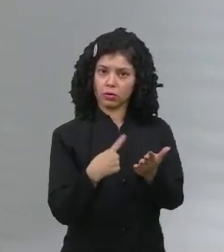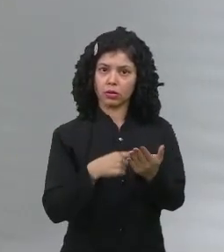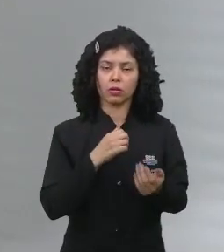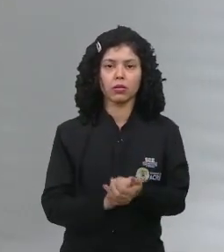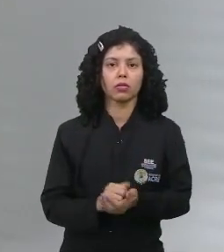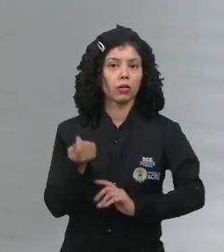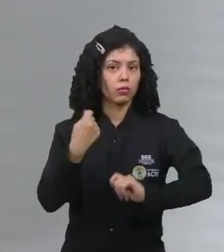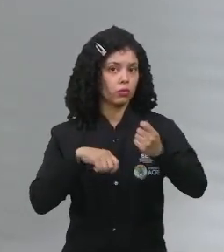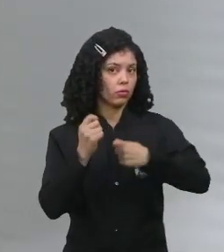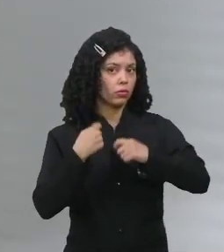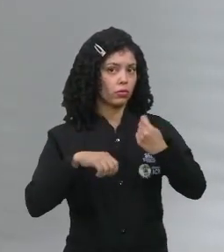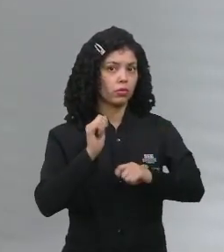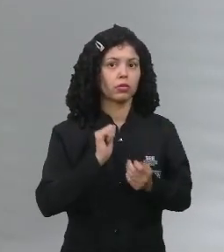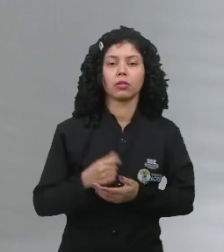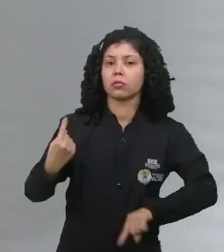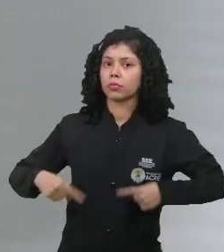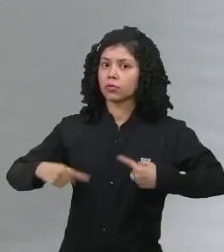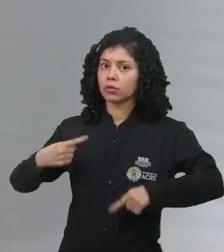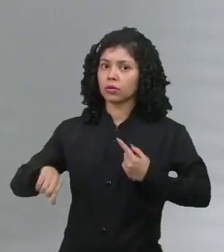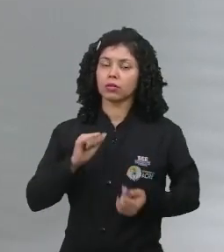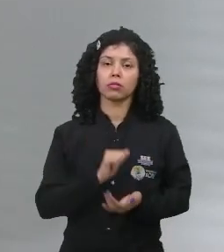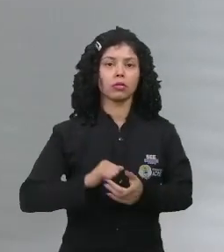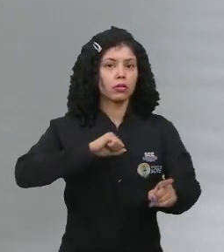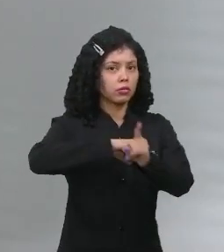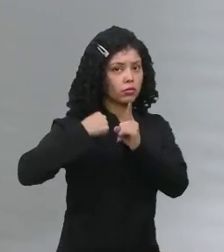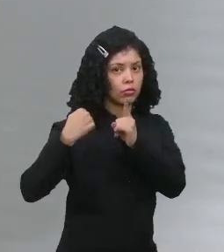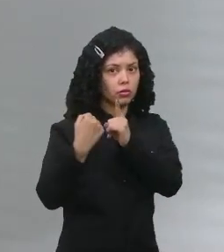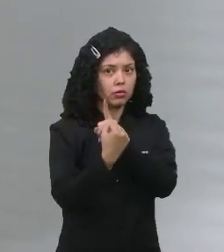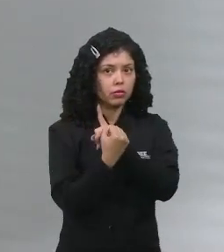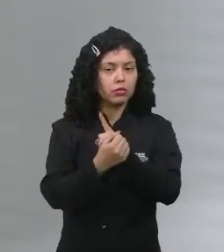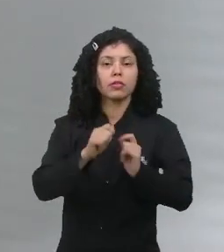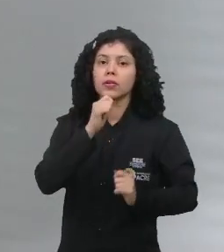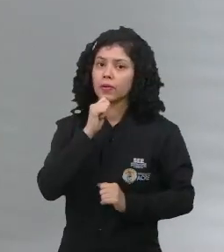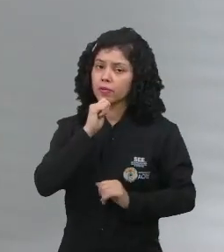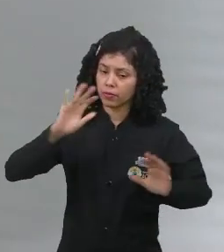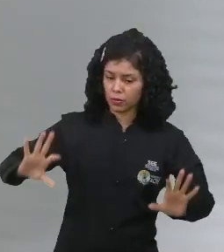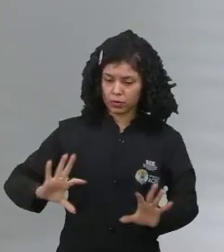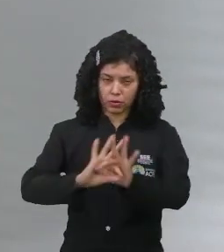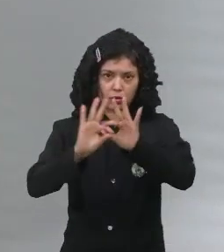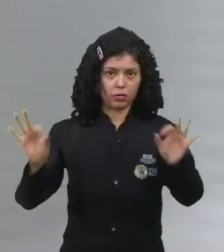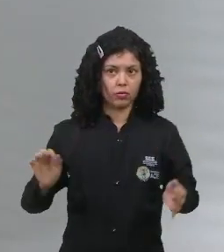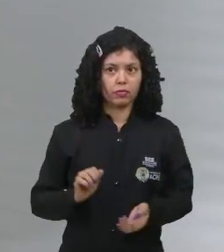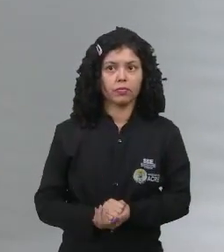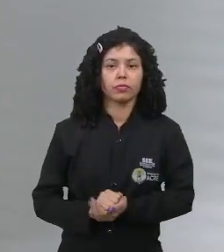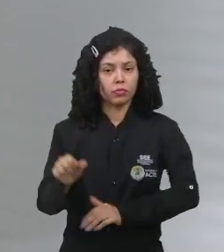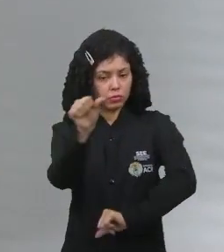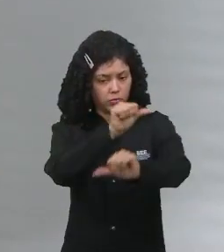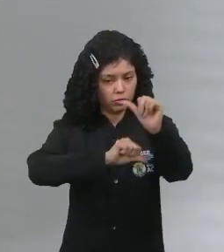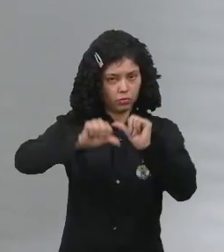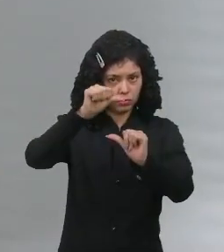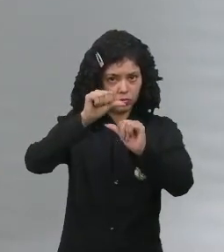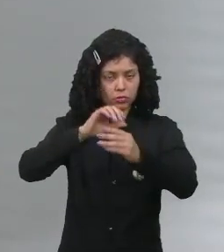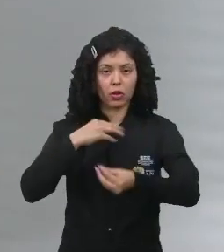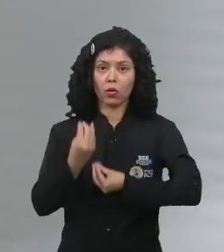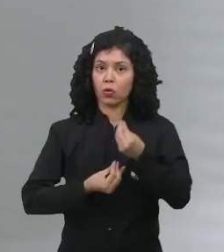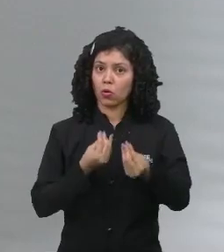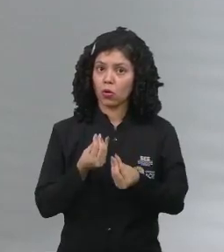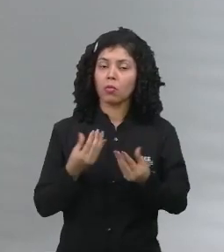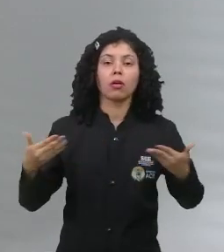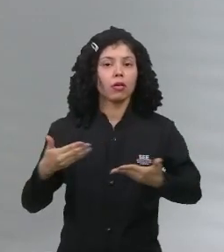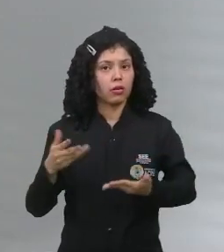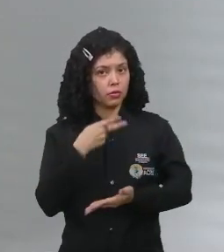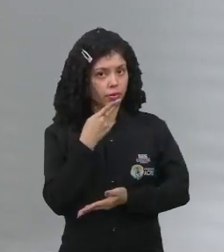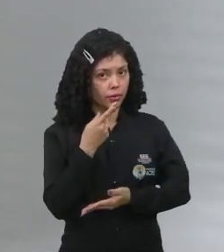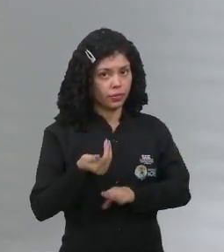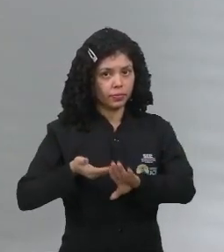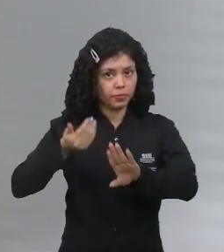econômica, política e social e que foi absolutamente alterada, como eu ponderei agora